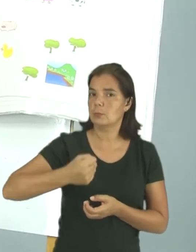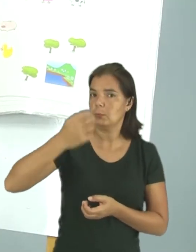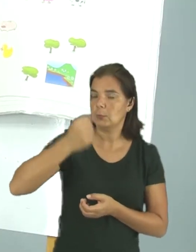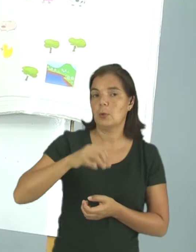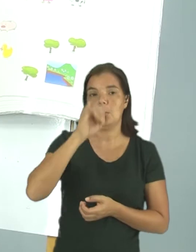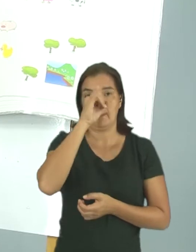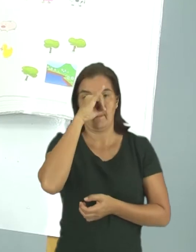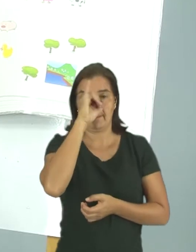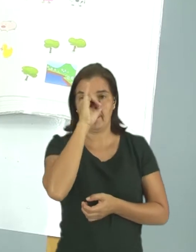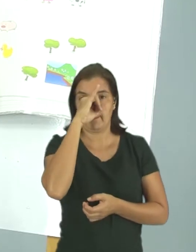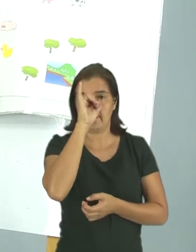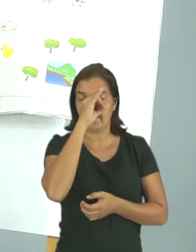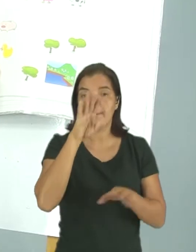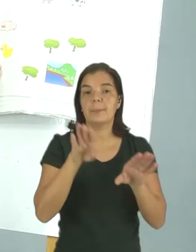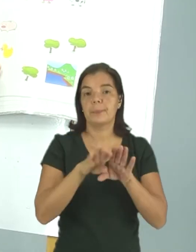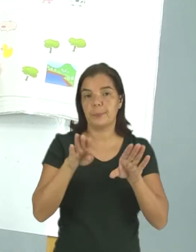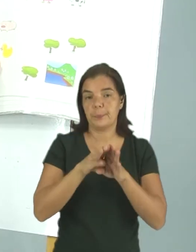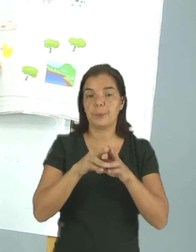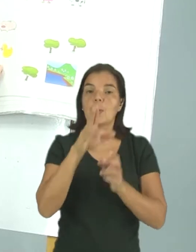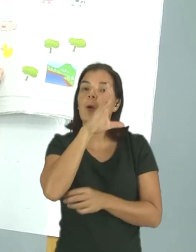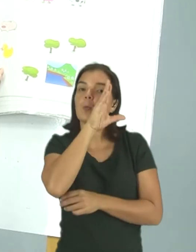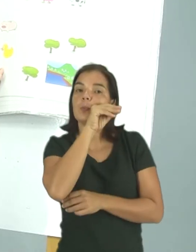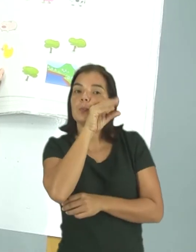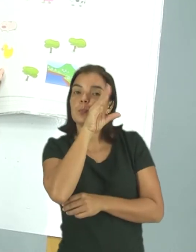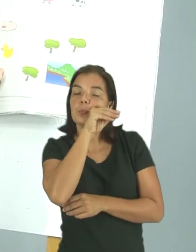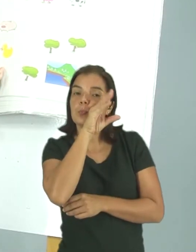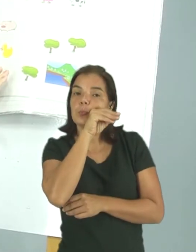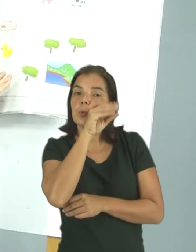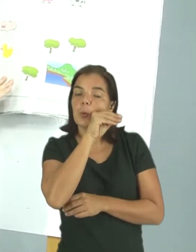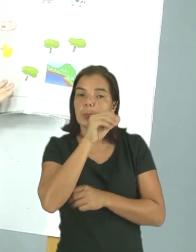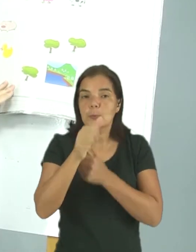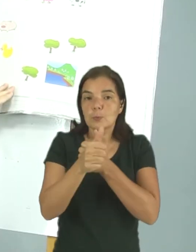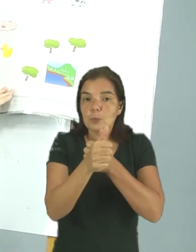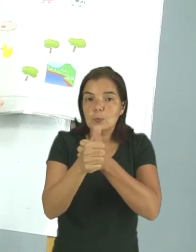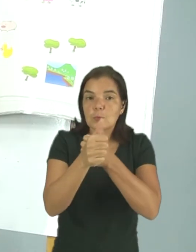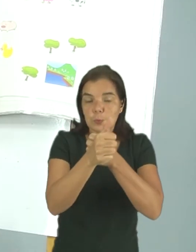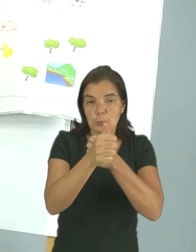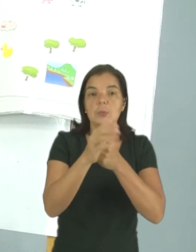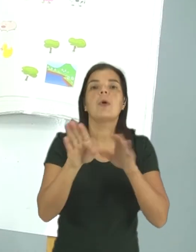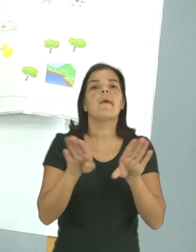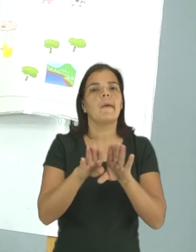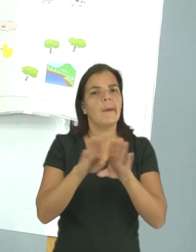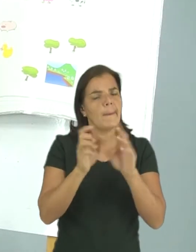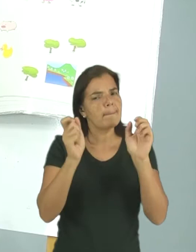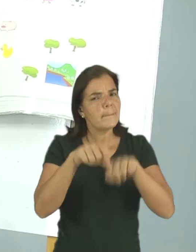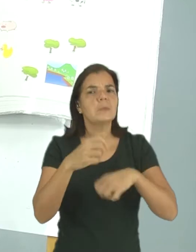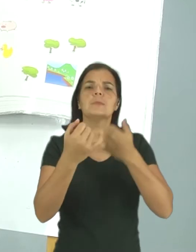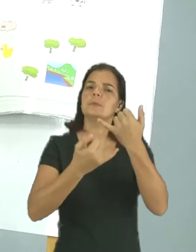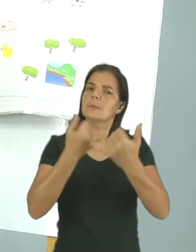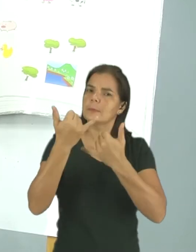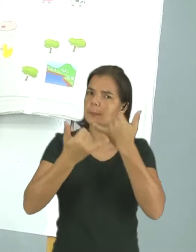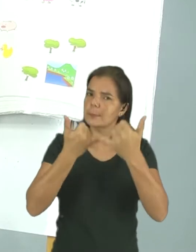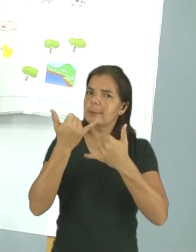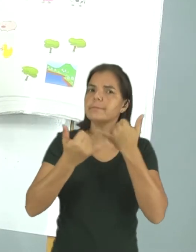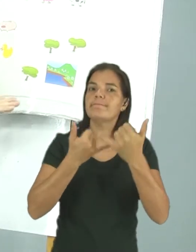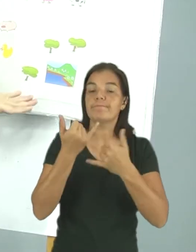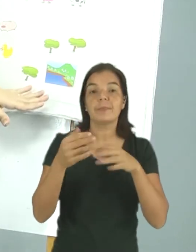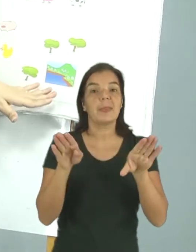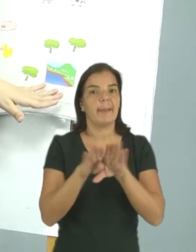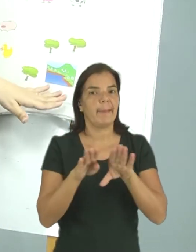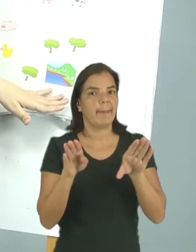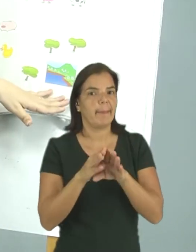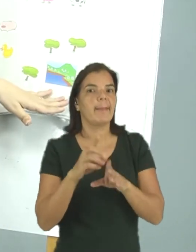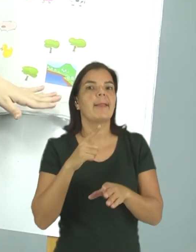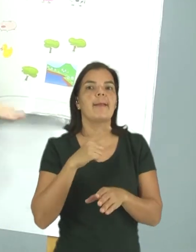tem porquinhos, Tem patinhos que andam um atrás do outro. Árvores, diário, que eu vou poder brincar. E